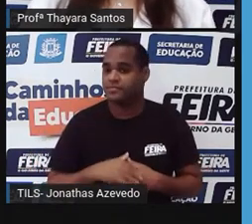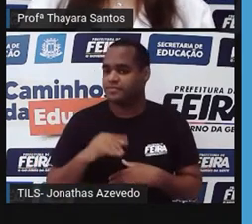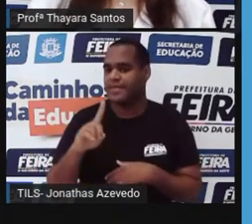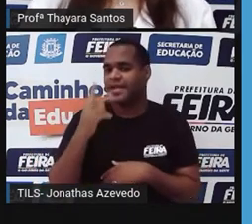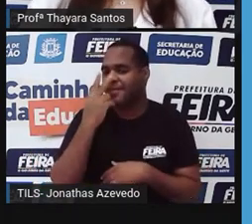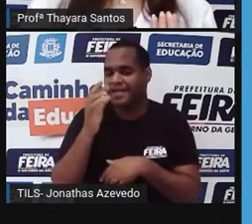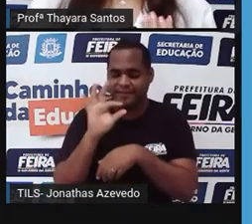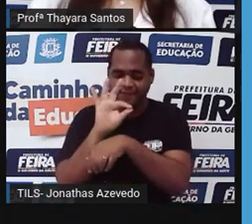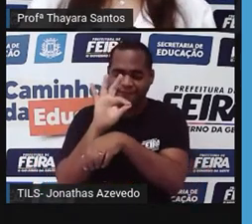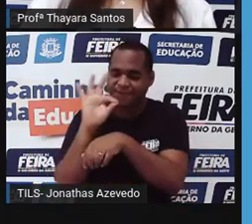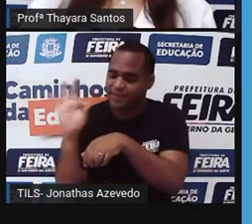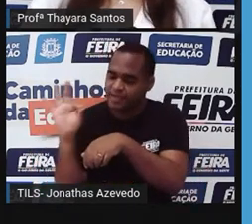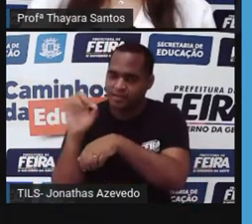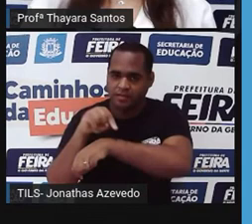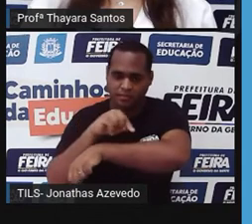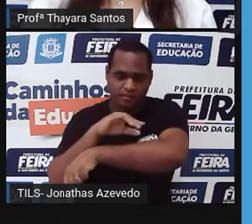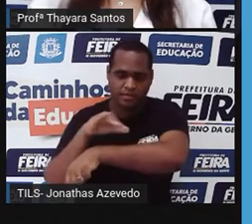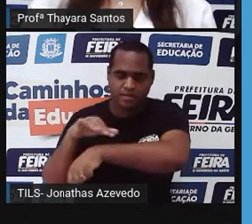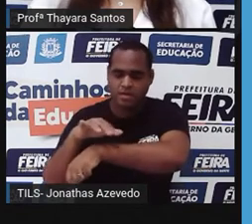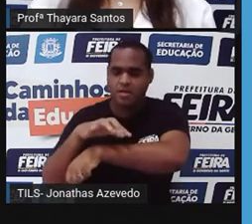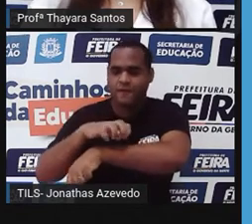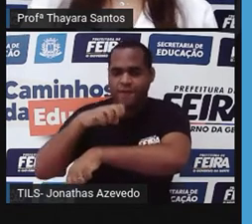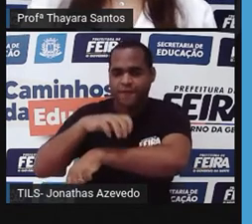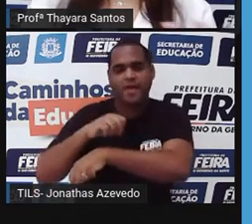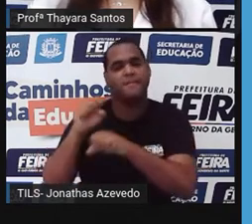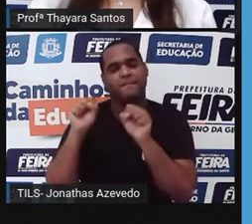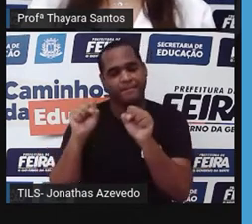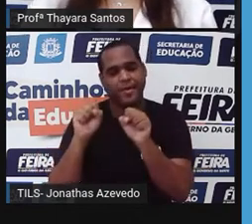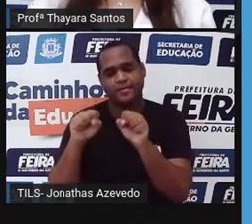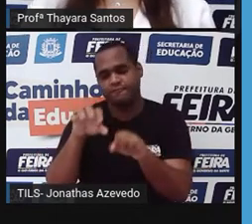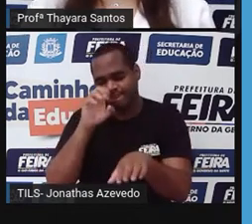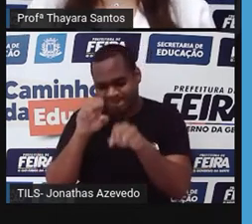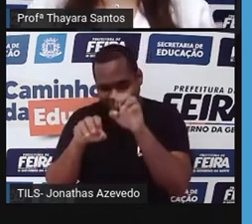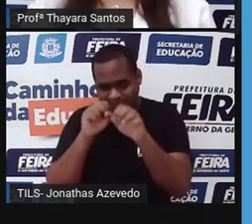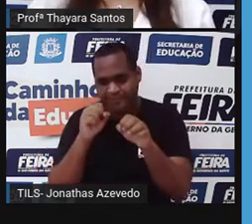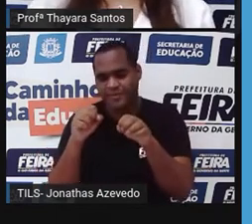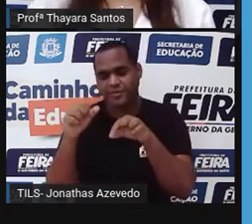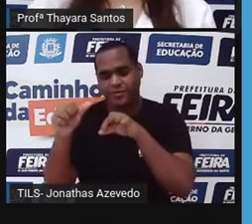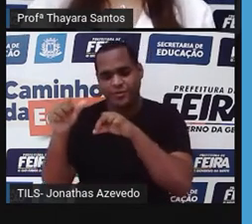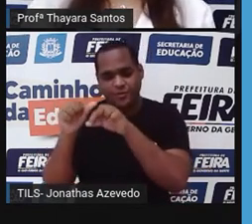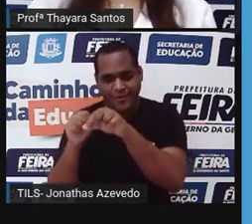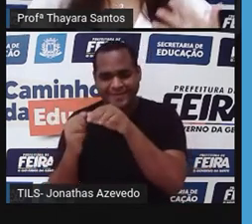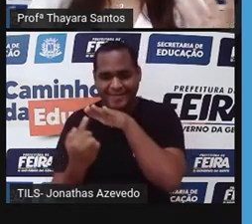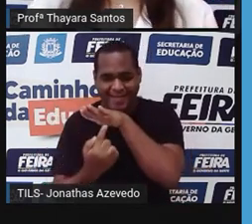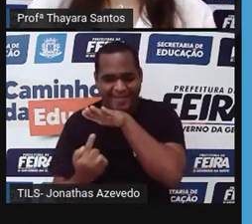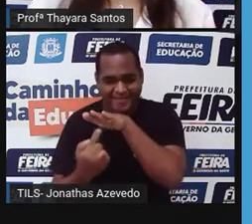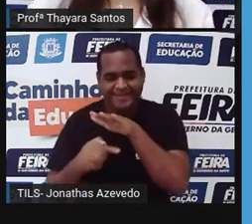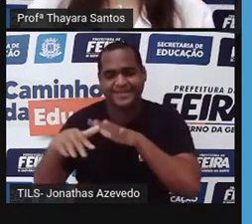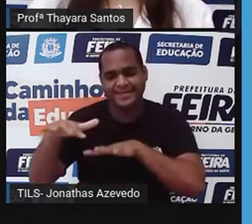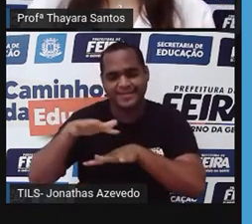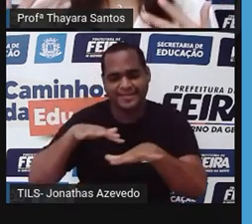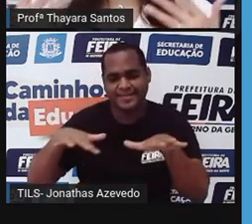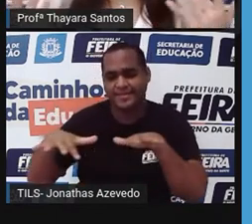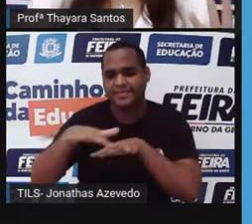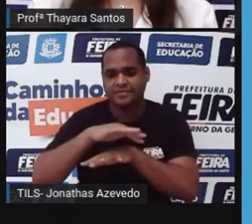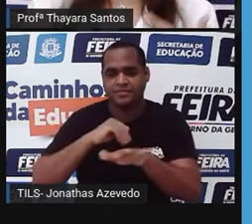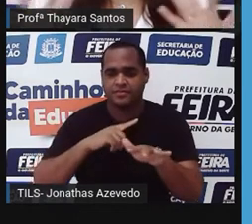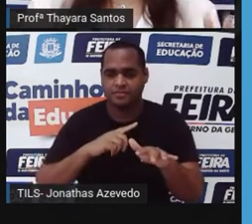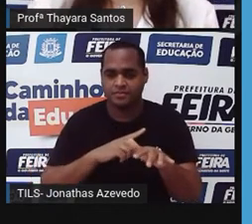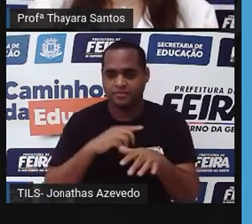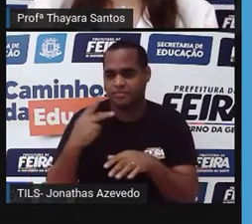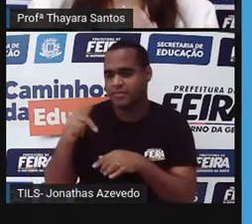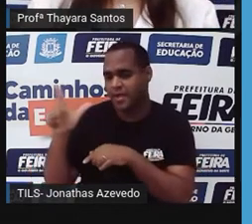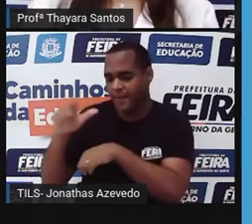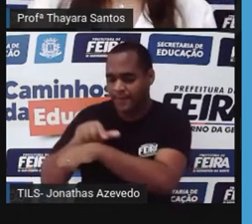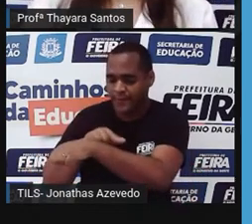fininha, e essa pele fininha permite com que eles façam essa troca gasosa com o ambiente. Através da própria pele, sem ter uma outra